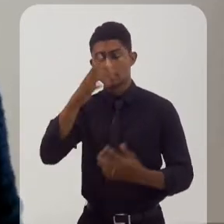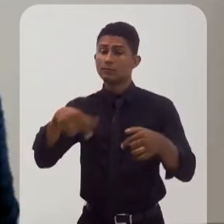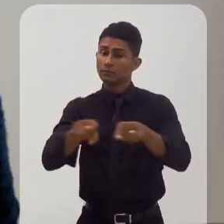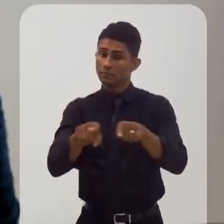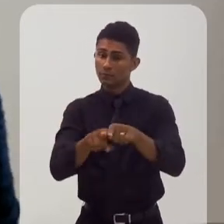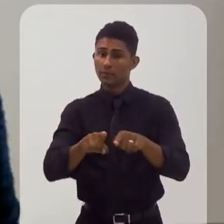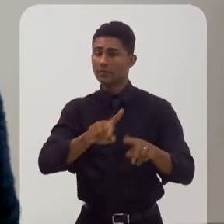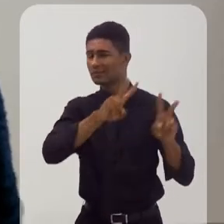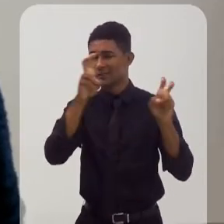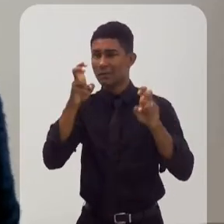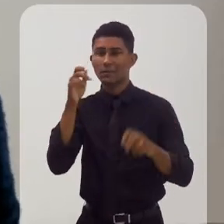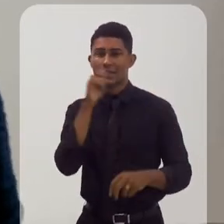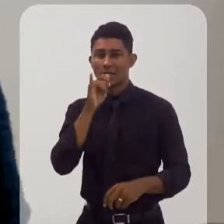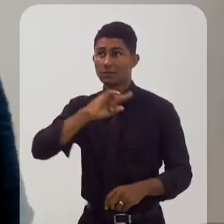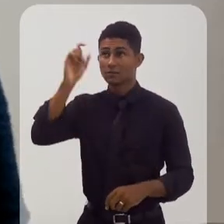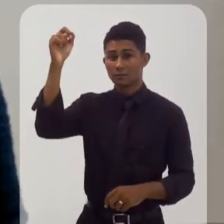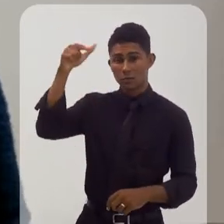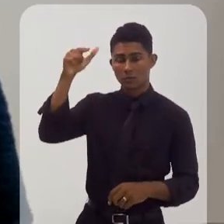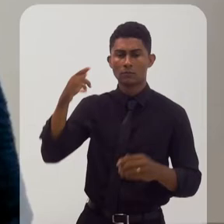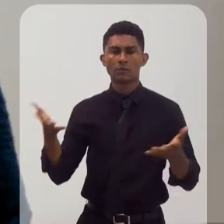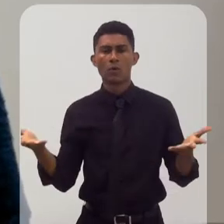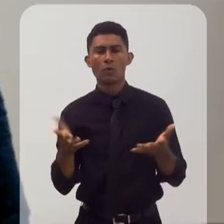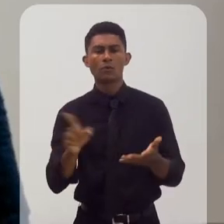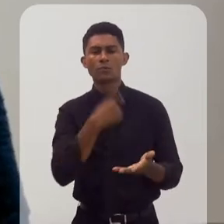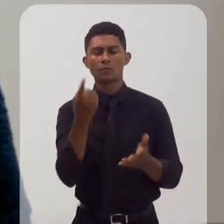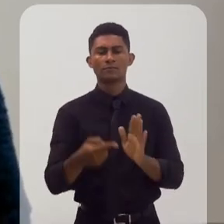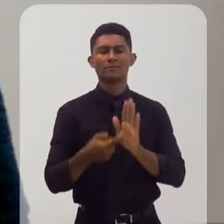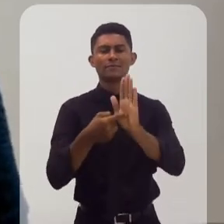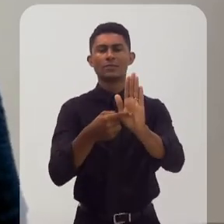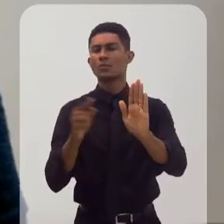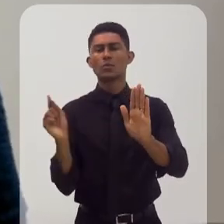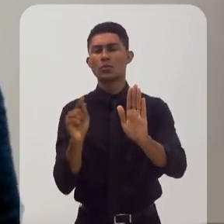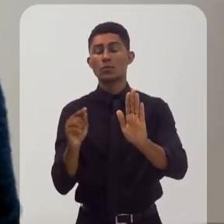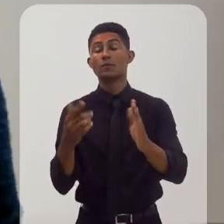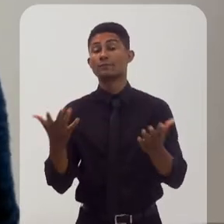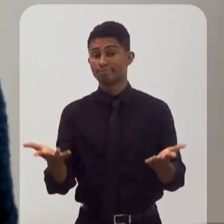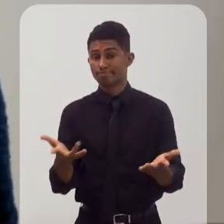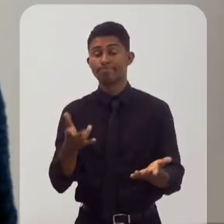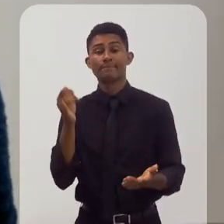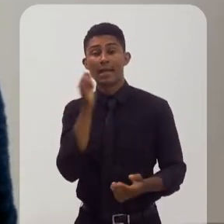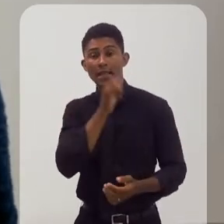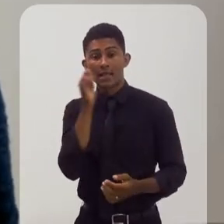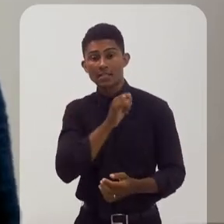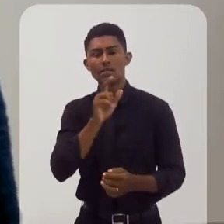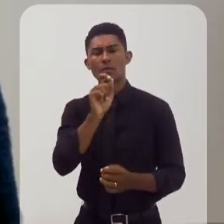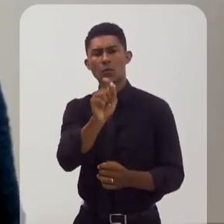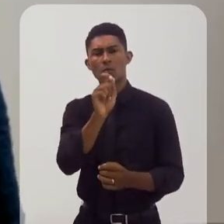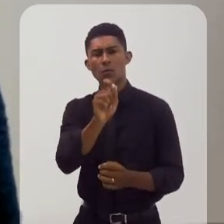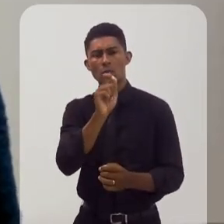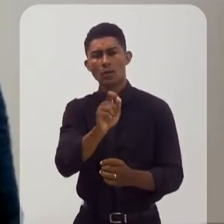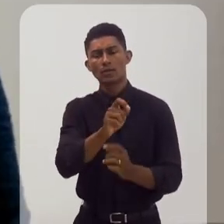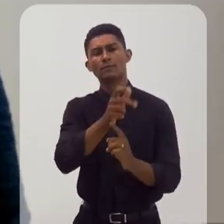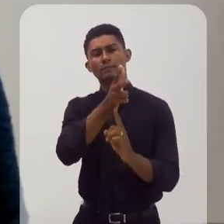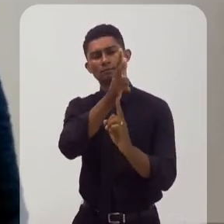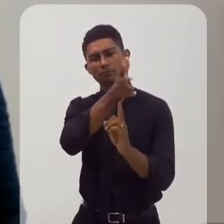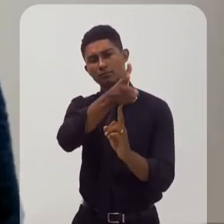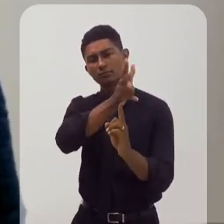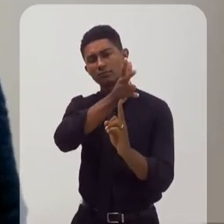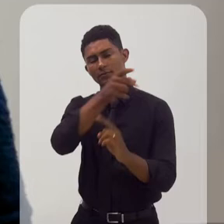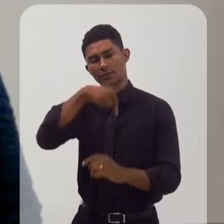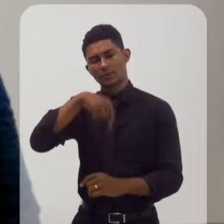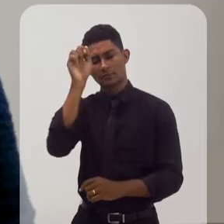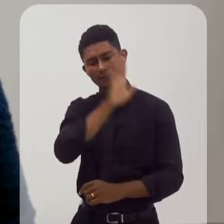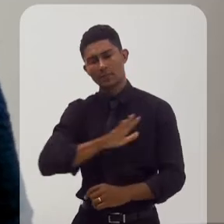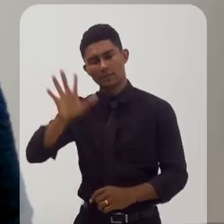para a energia solar. Hoje é a vez de apresentarmos o atual cenário da geração de energia elétrica offshore no Brasil